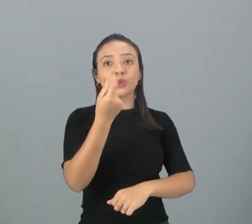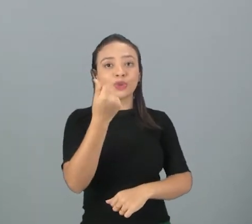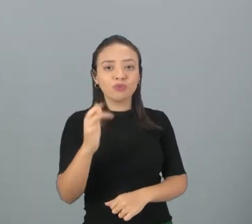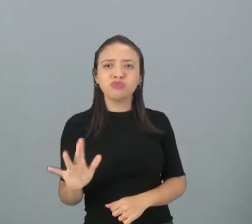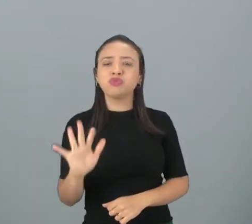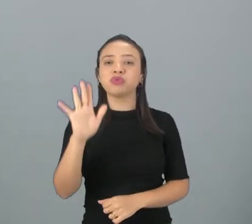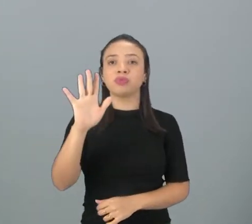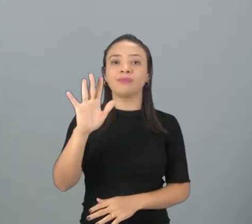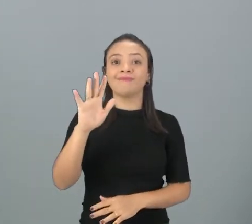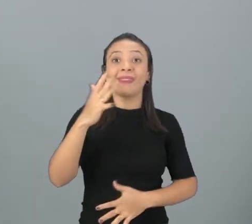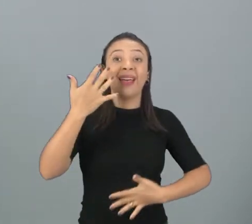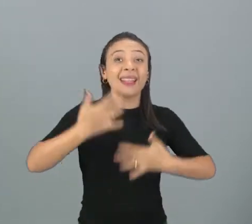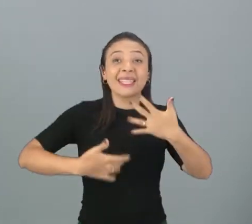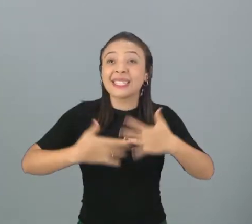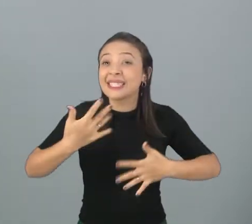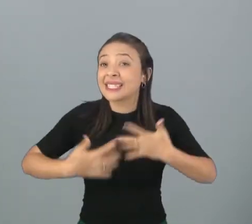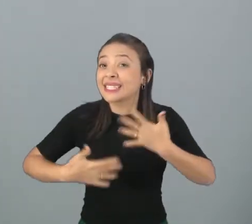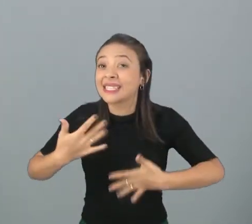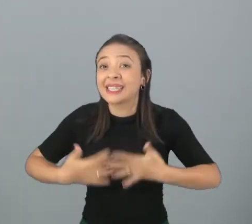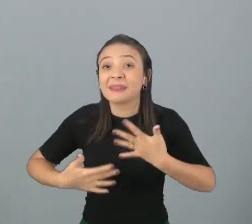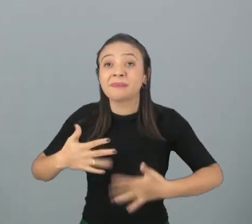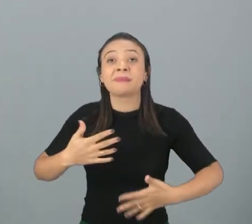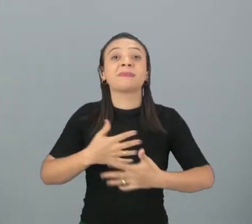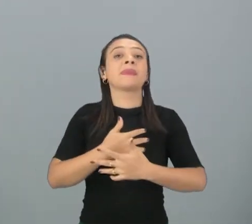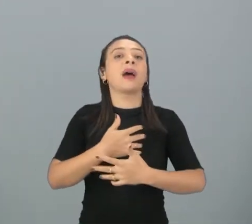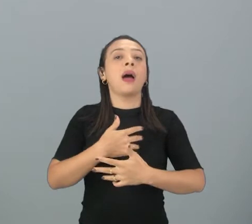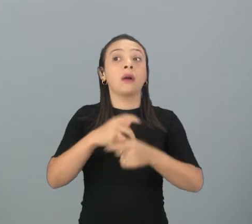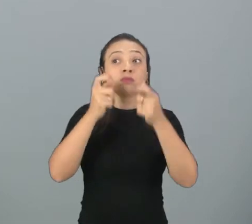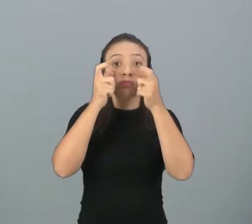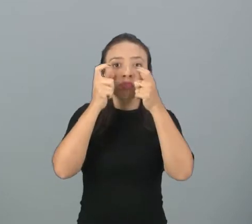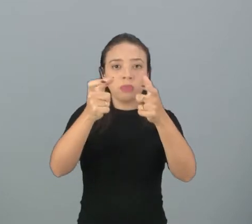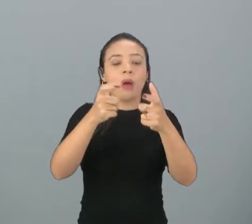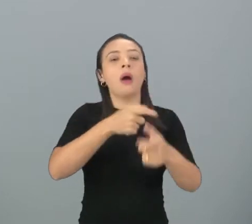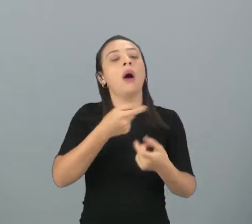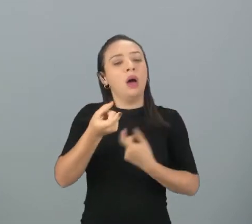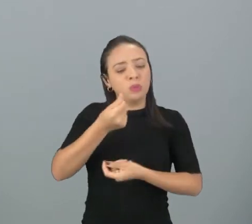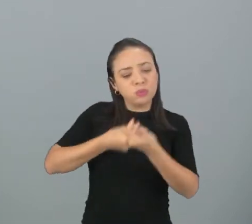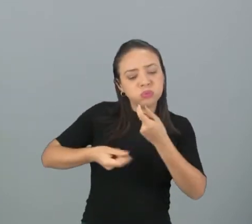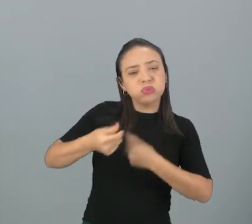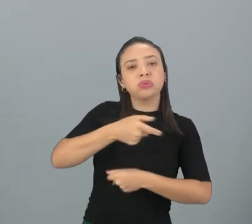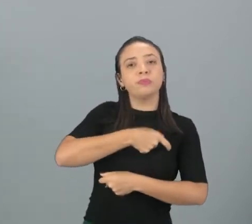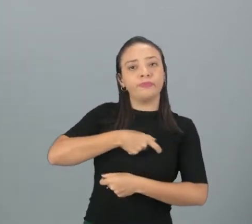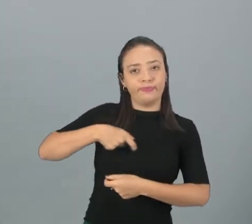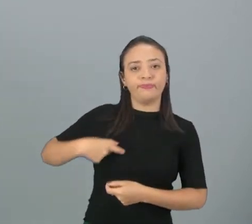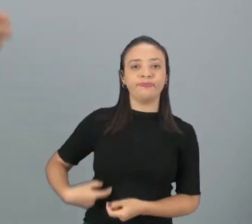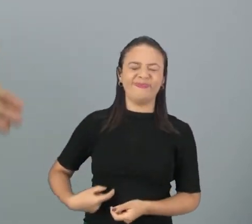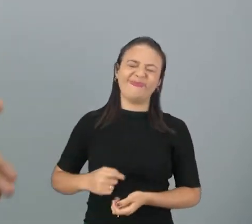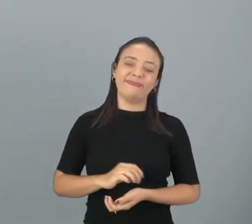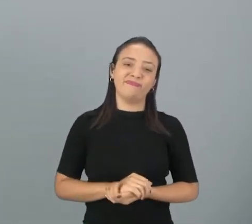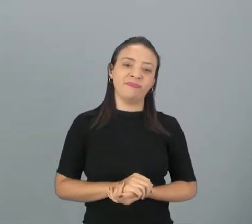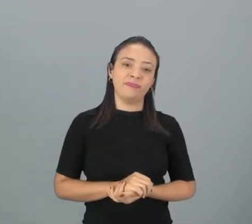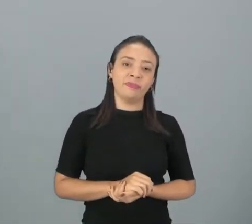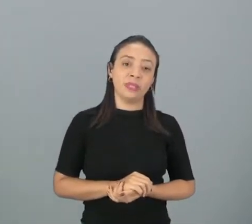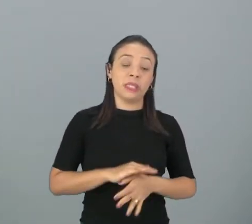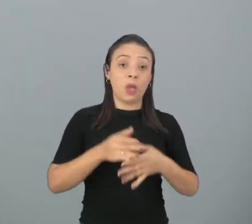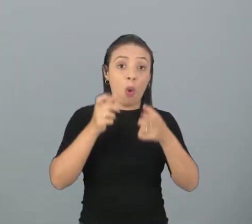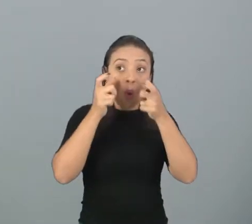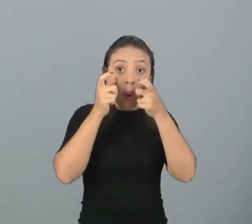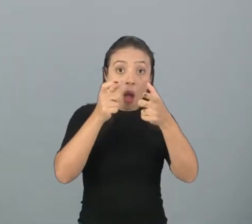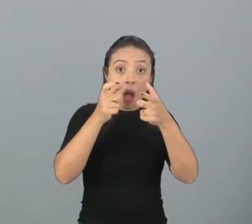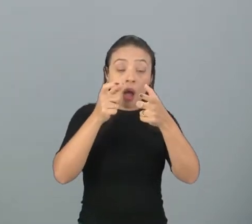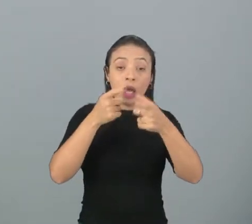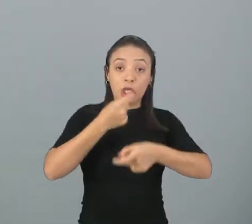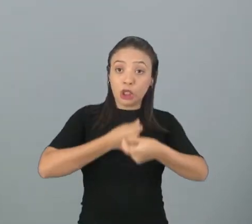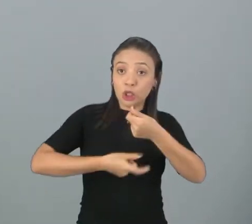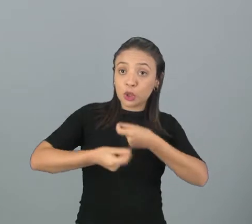isso atrapalha grandemente os interesses econômicos da China. Então interesses econômicos e